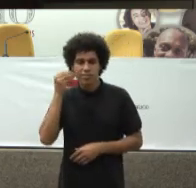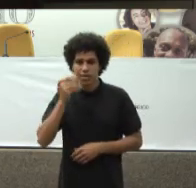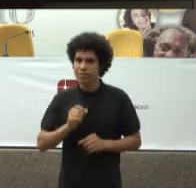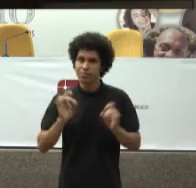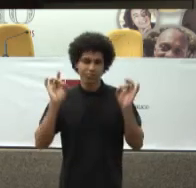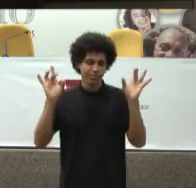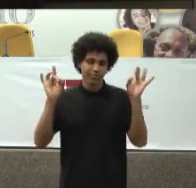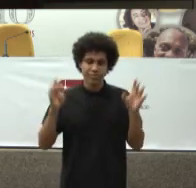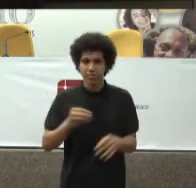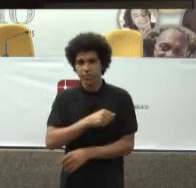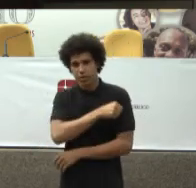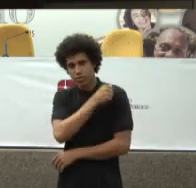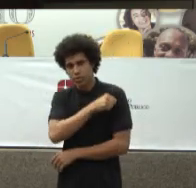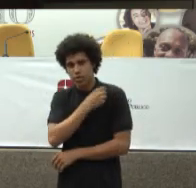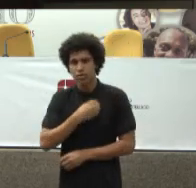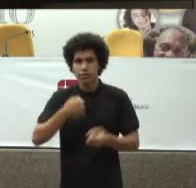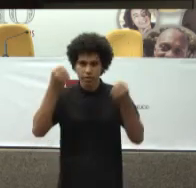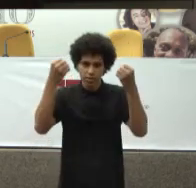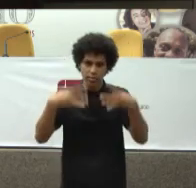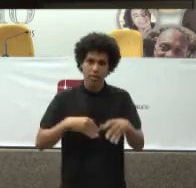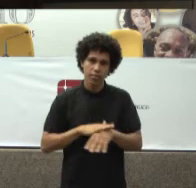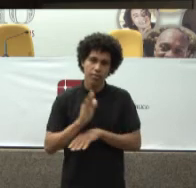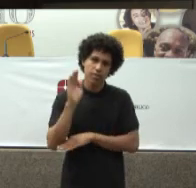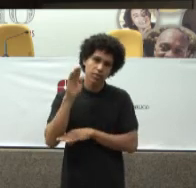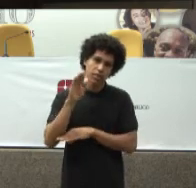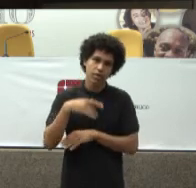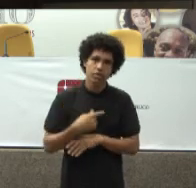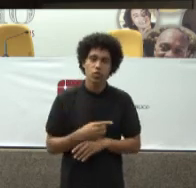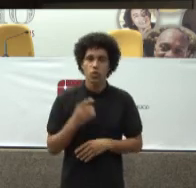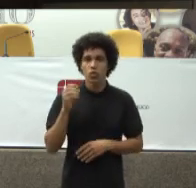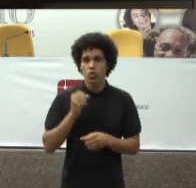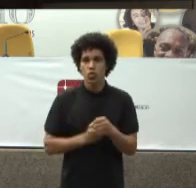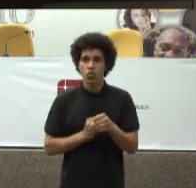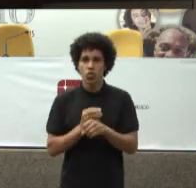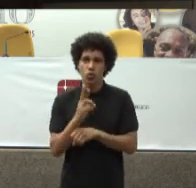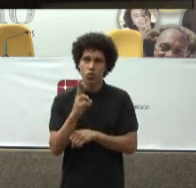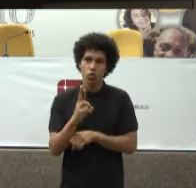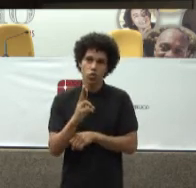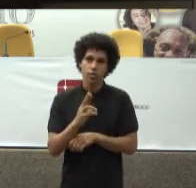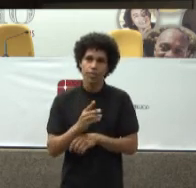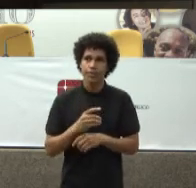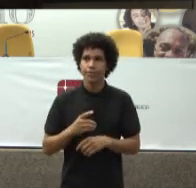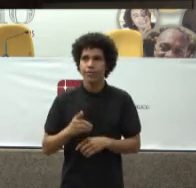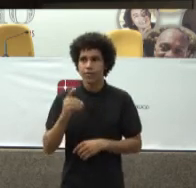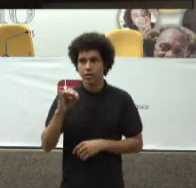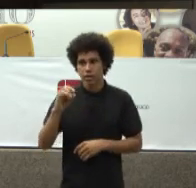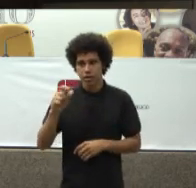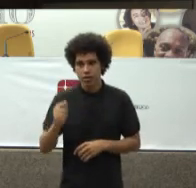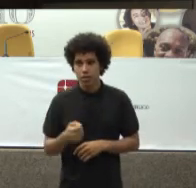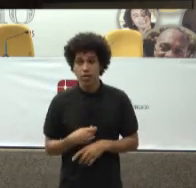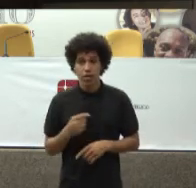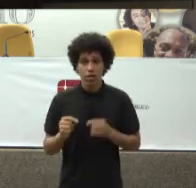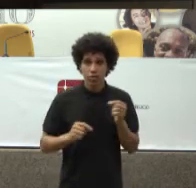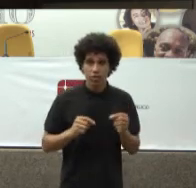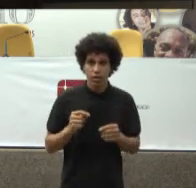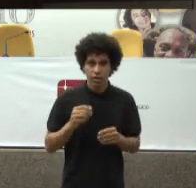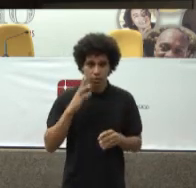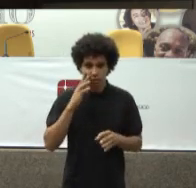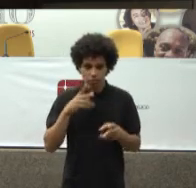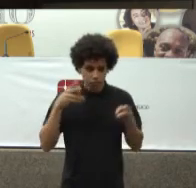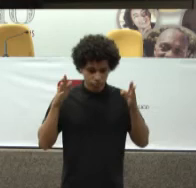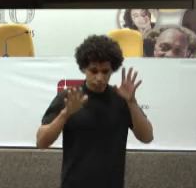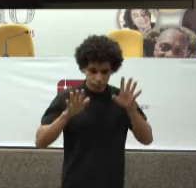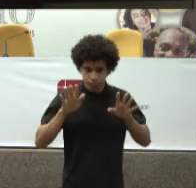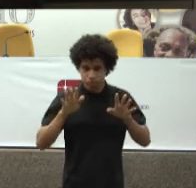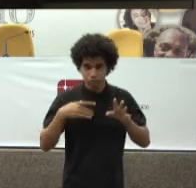Que vai ser explicada Mais tarde Pelo doutor Daniel Para mim É o paradigma Institucional do Brasil Uma experiência assim Maravilhosa